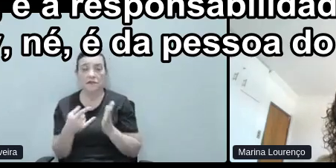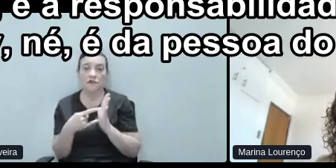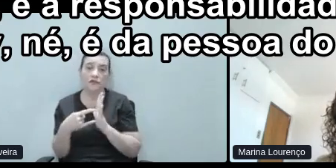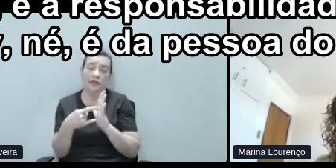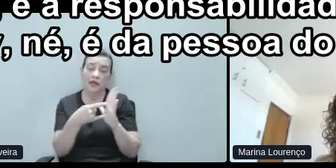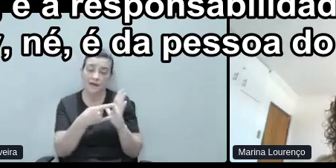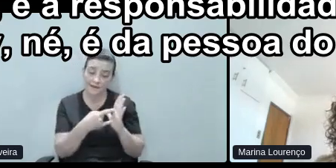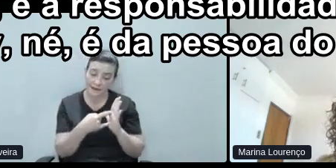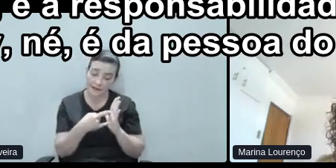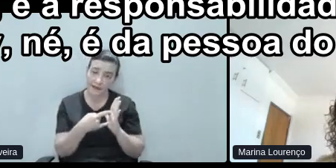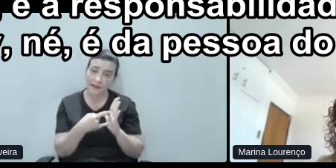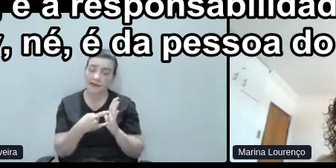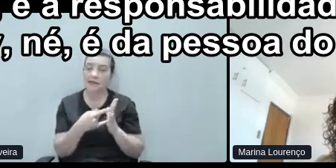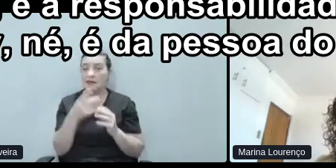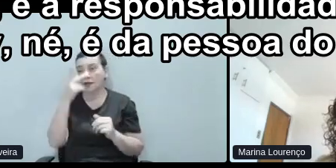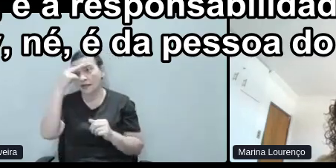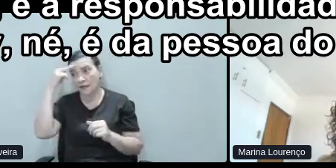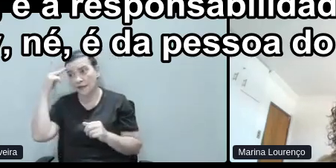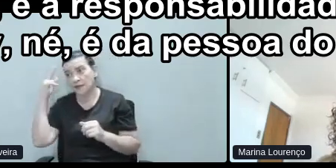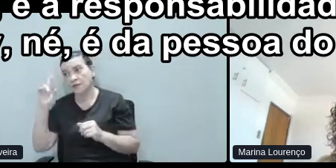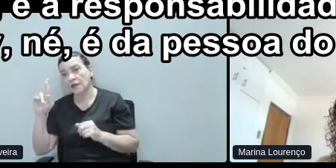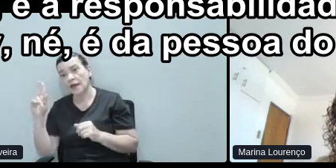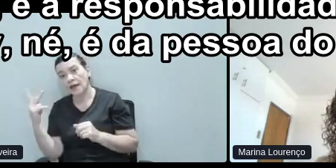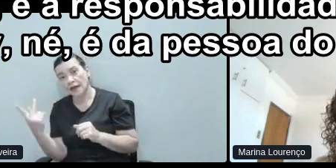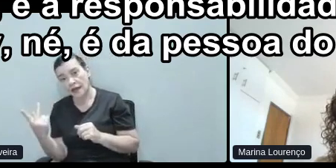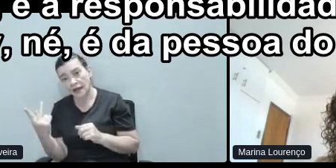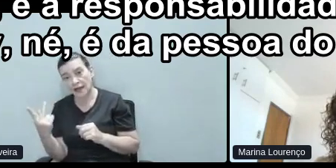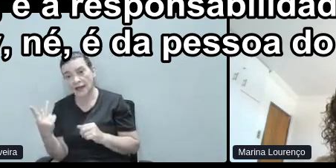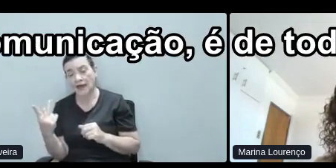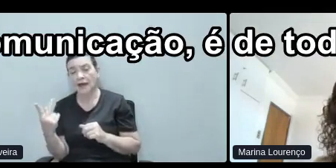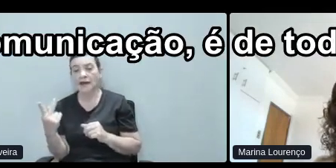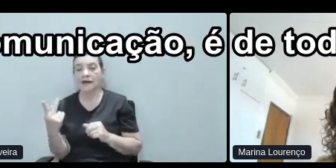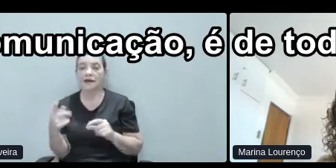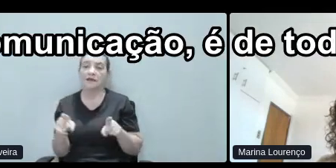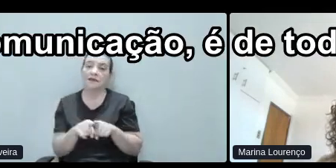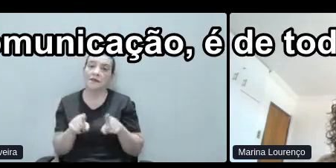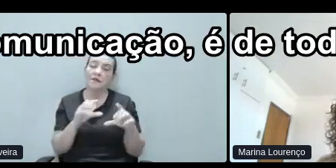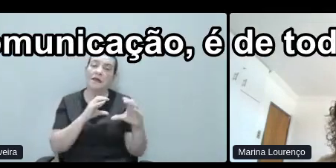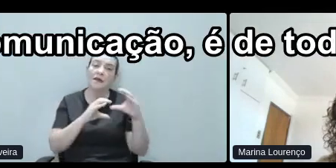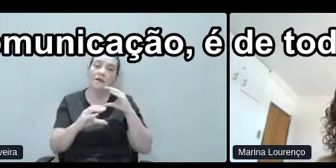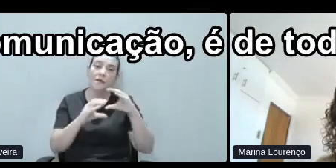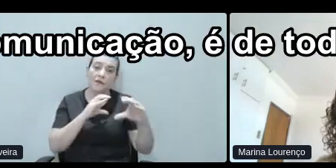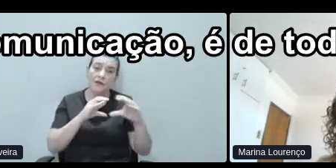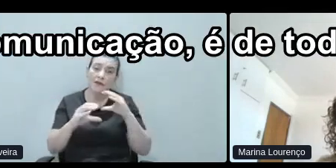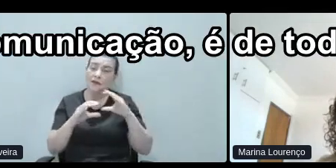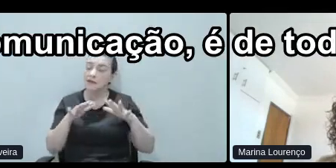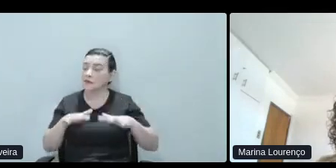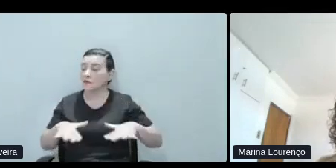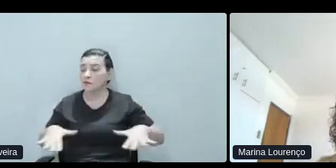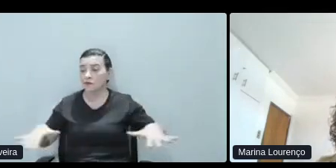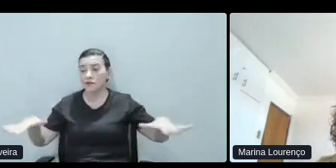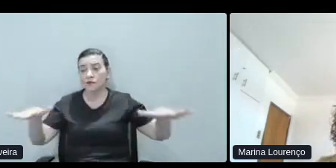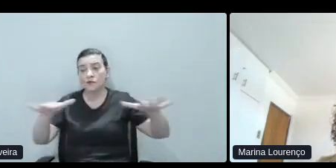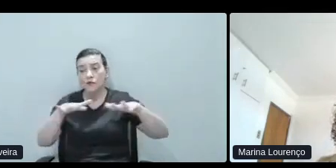é da pessoa do RH, é do pessoal de comunicação, é de todo mundo.